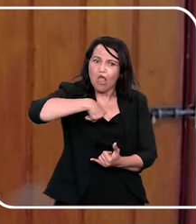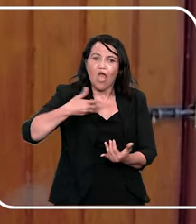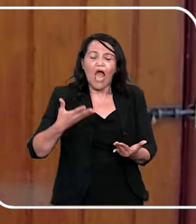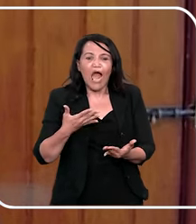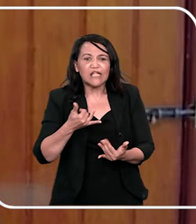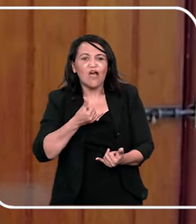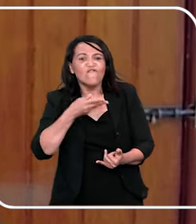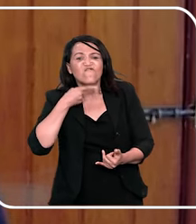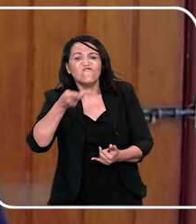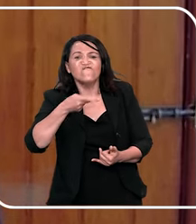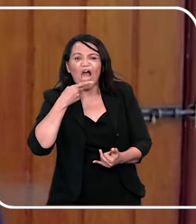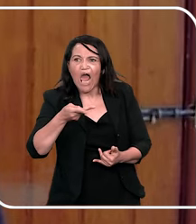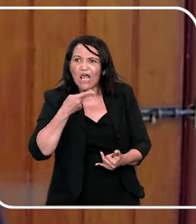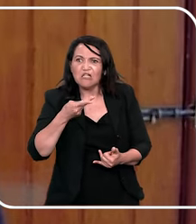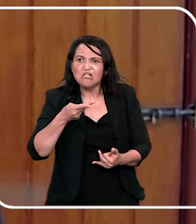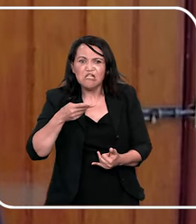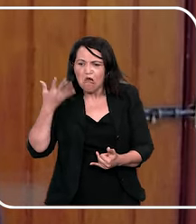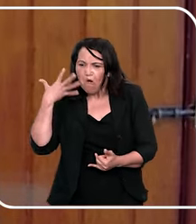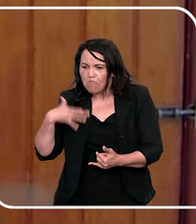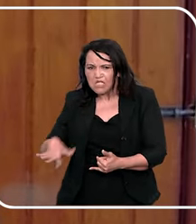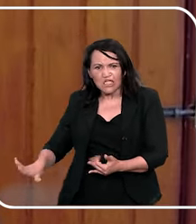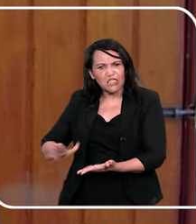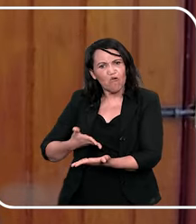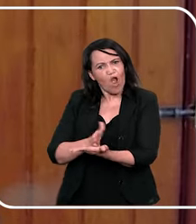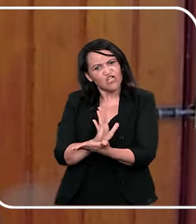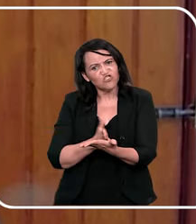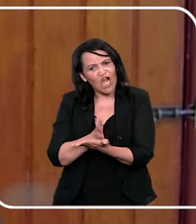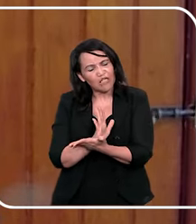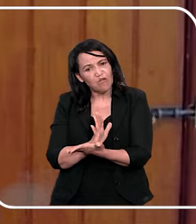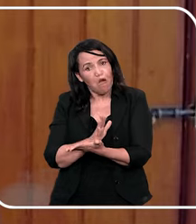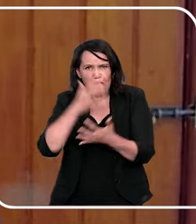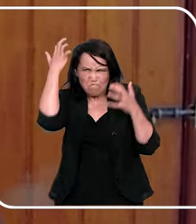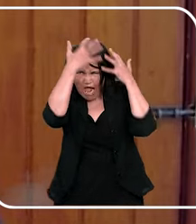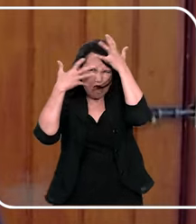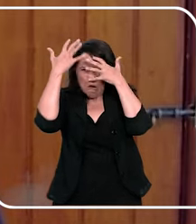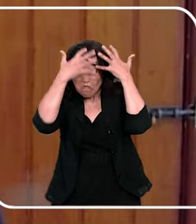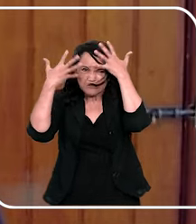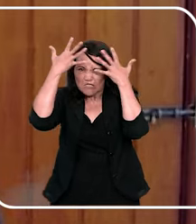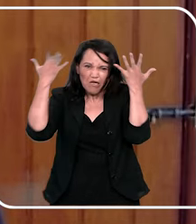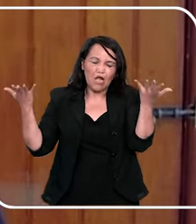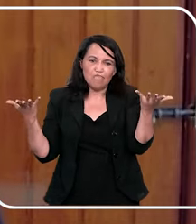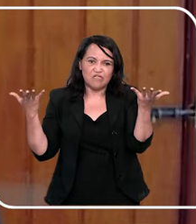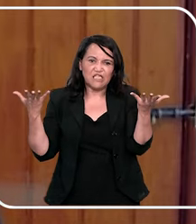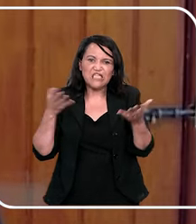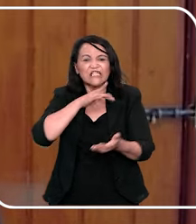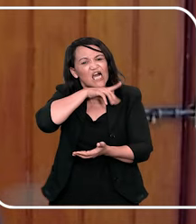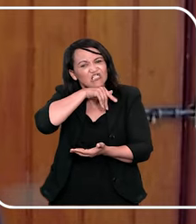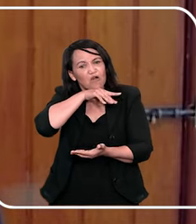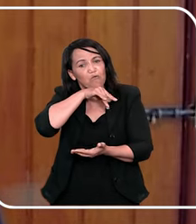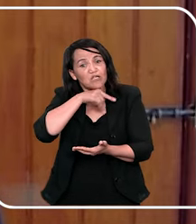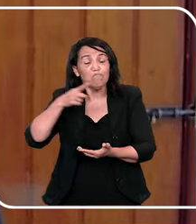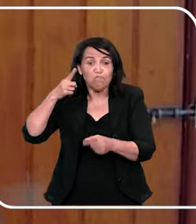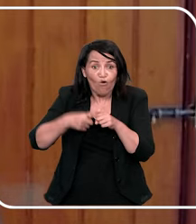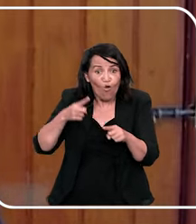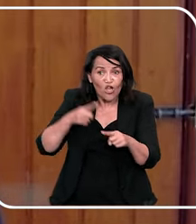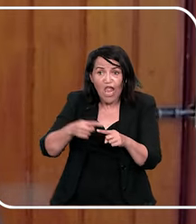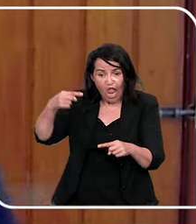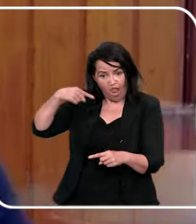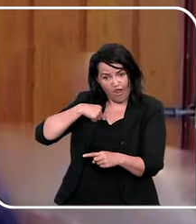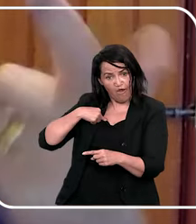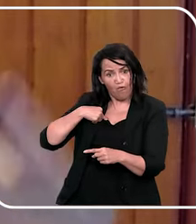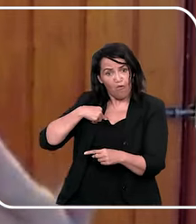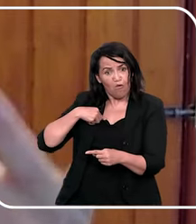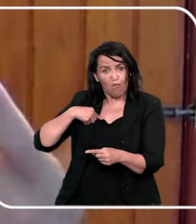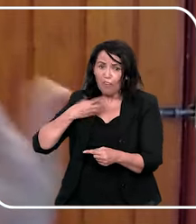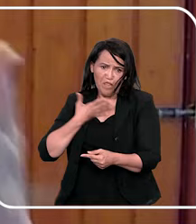ainda fala com o menino é birrento. Que tipo de mensagem você está passando? Você vai bagunçar o que é meu, mexendo o meu cabelo e ainda acha ruim